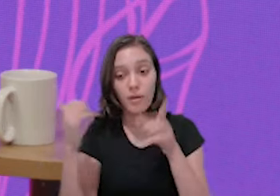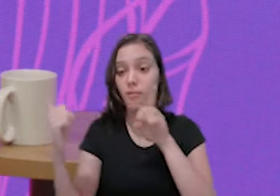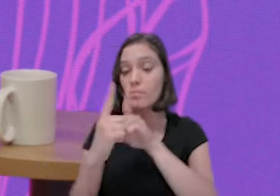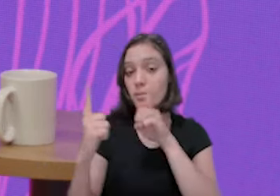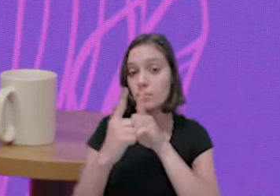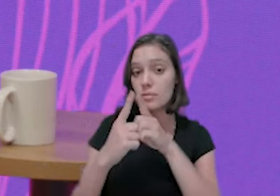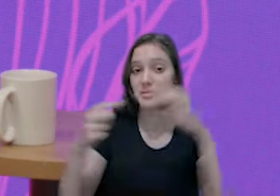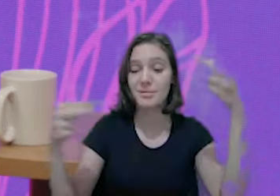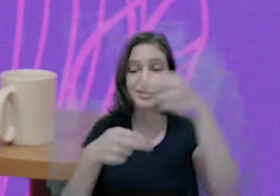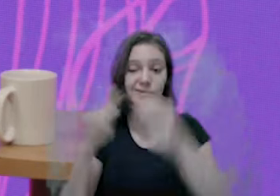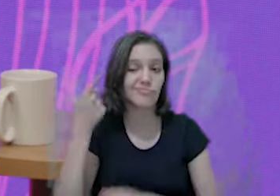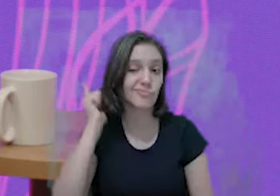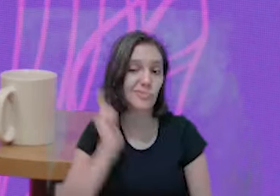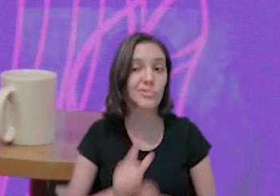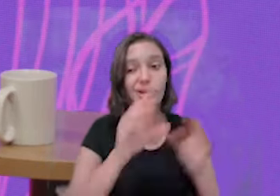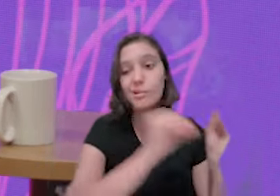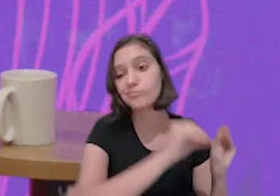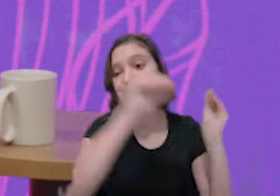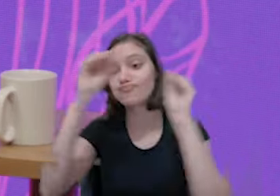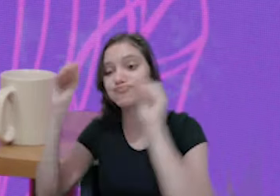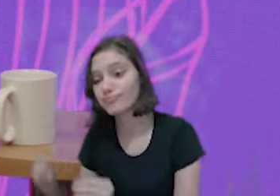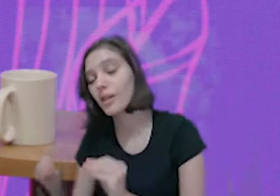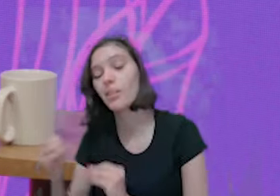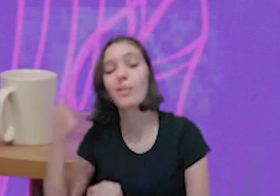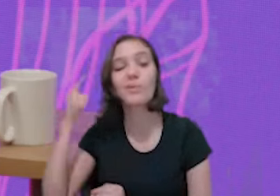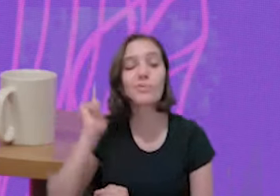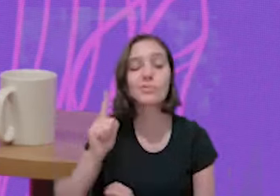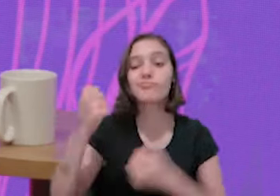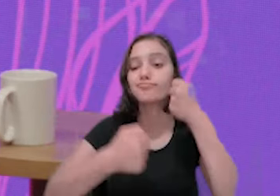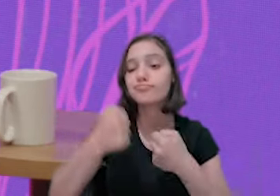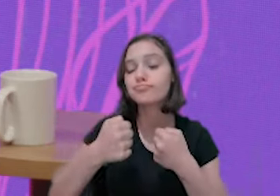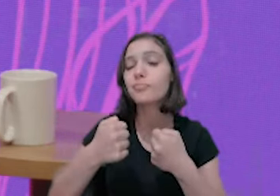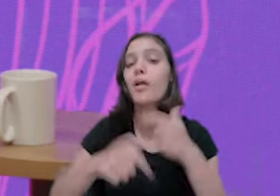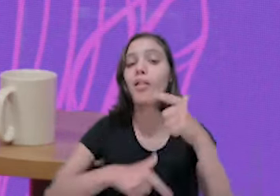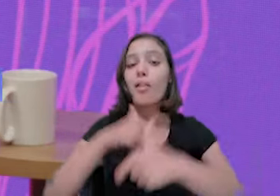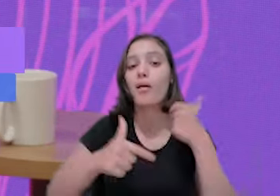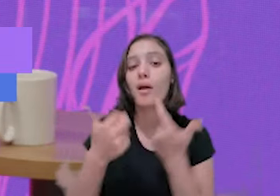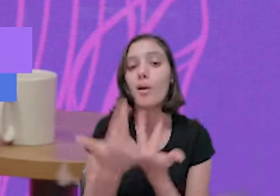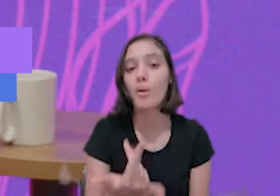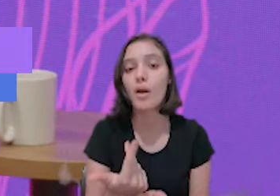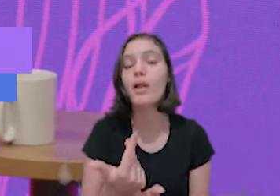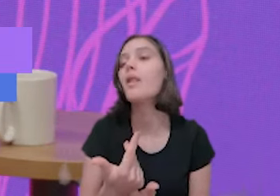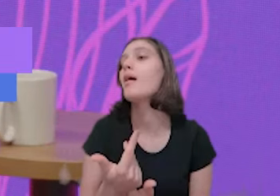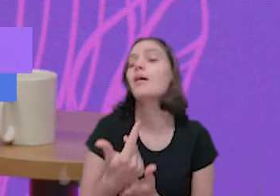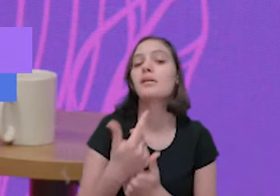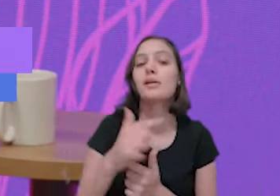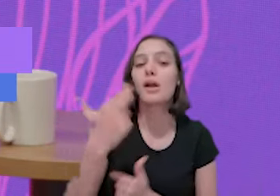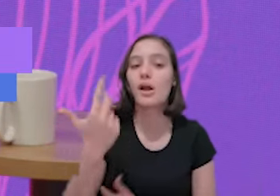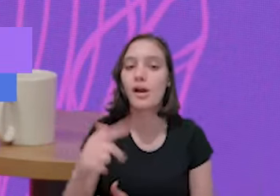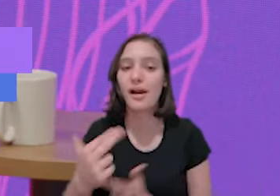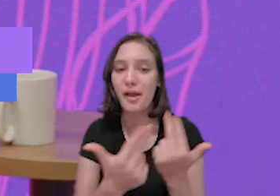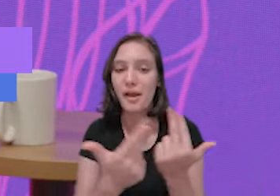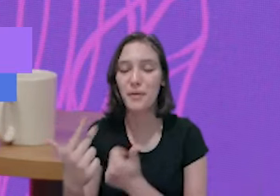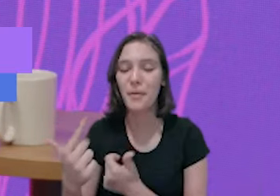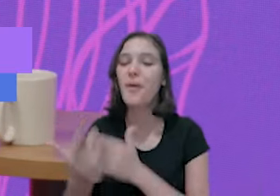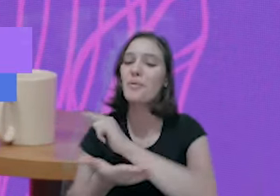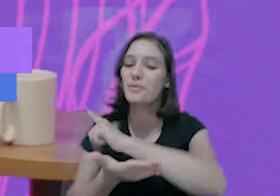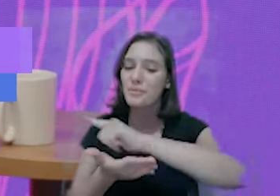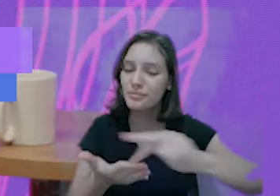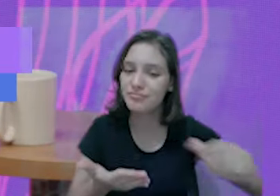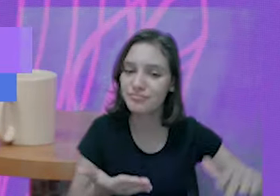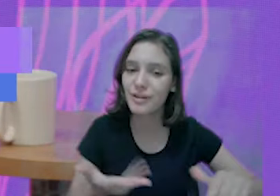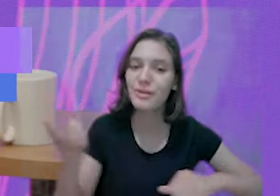pessoal da Bolívia, Venezuela, haitiano, toda essa galera que está aqui no Brasil, você pode mandar um WhatsApp para a gente no